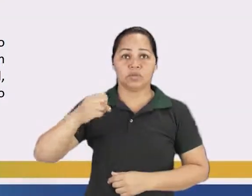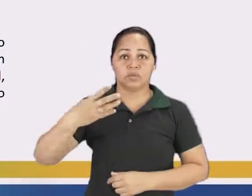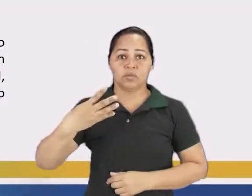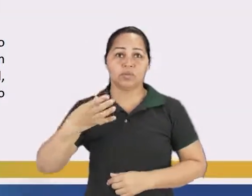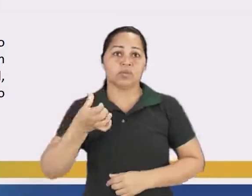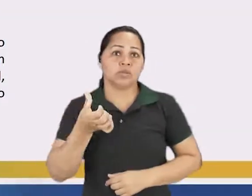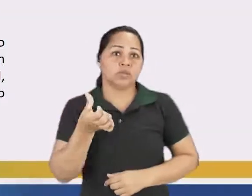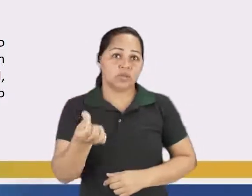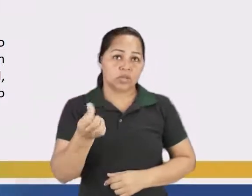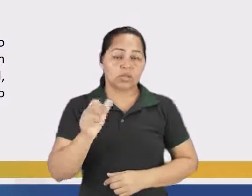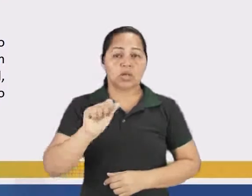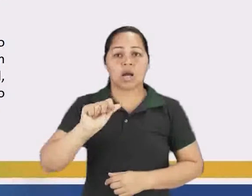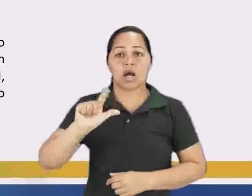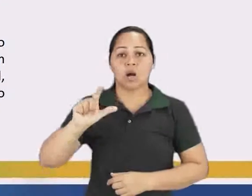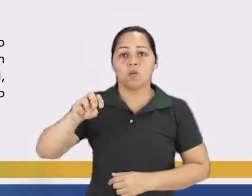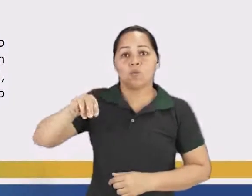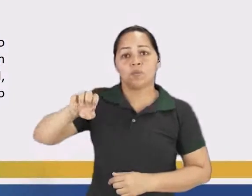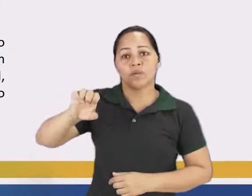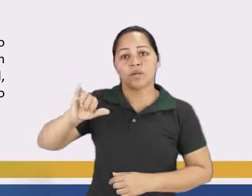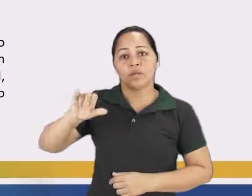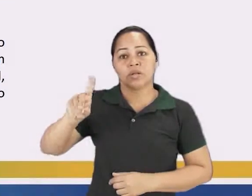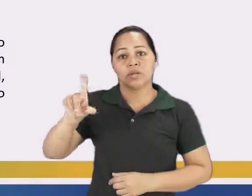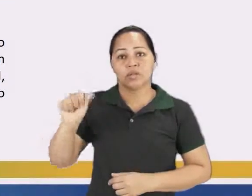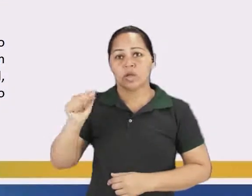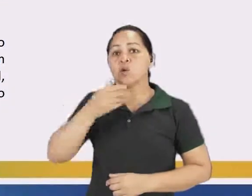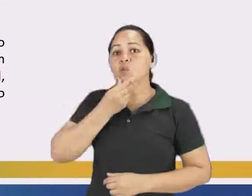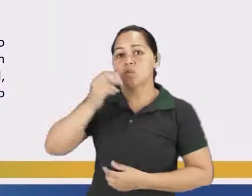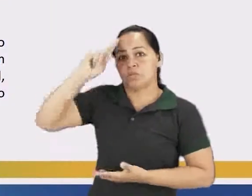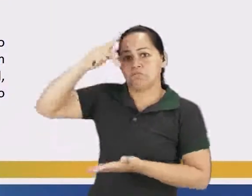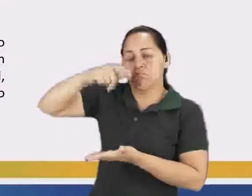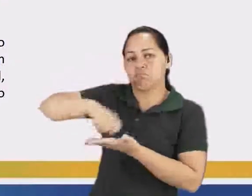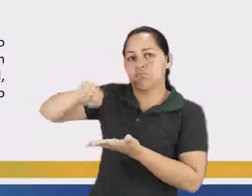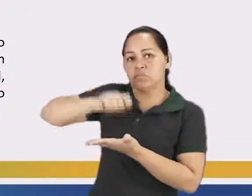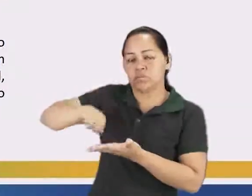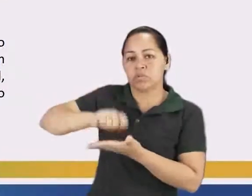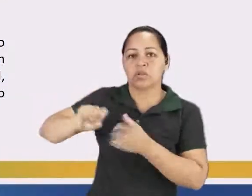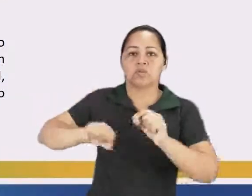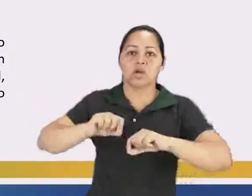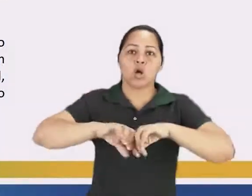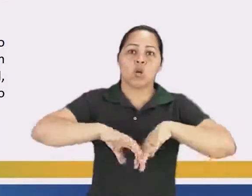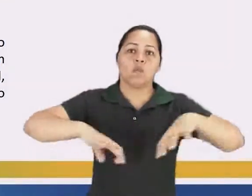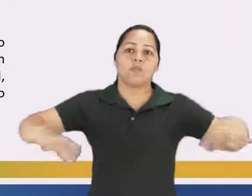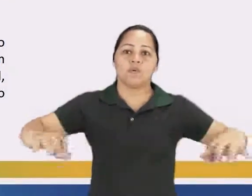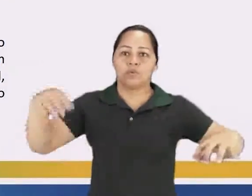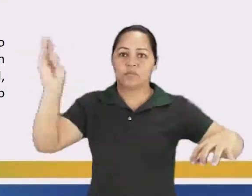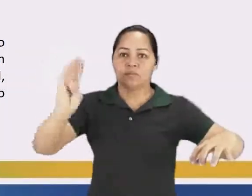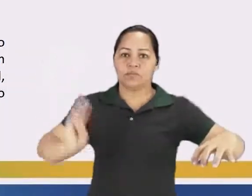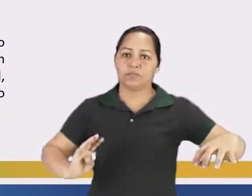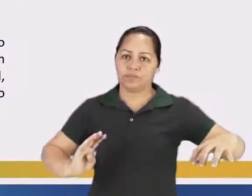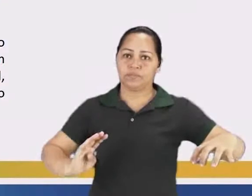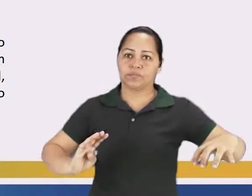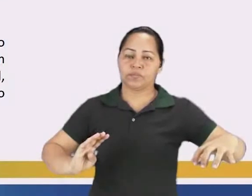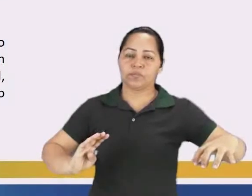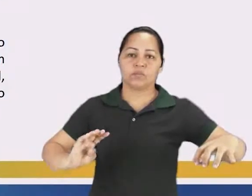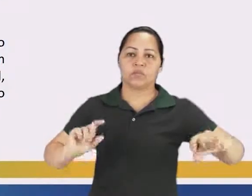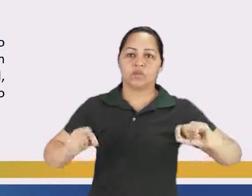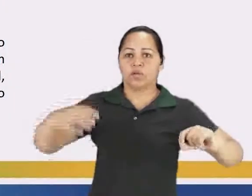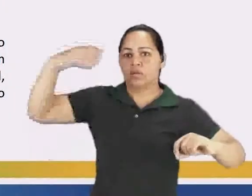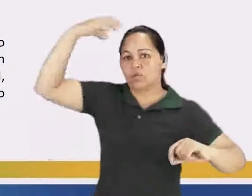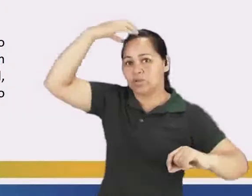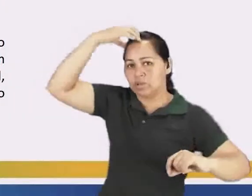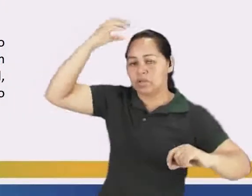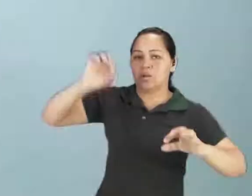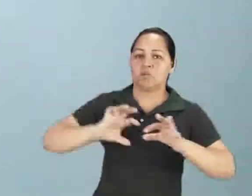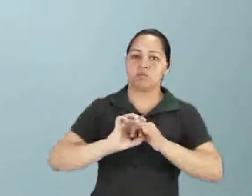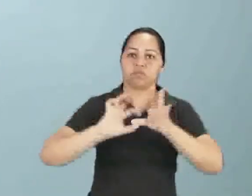Revolução Liberal lá de trás, na época em que o país se dividiu entre monarquia e o liberalismo, tá bom? Então, essas